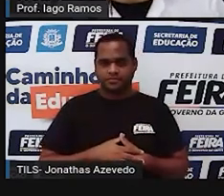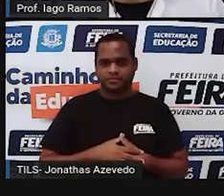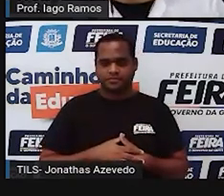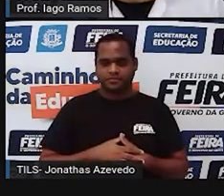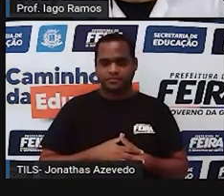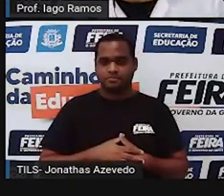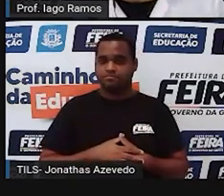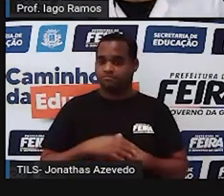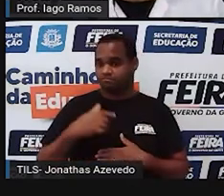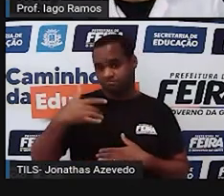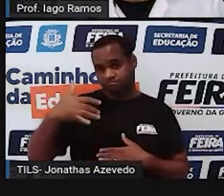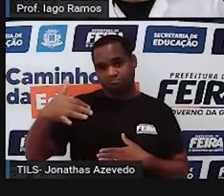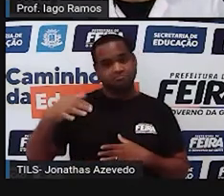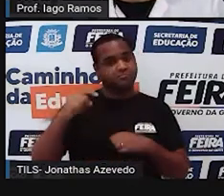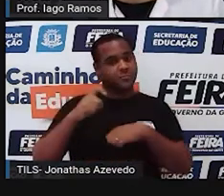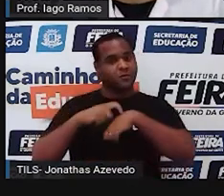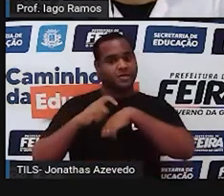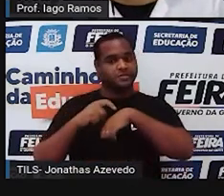E o tempo já vai acabando.